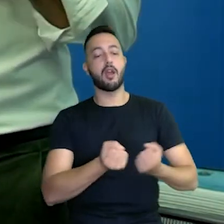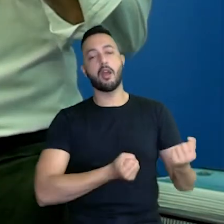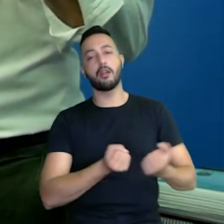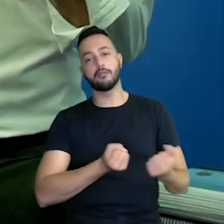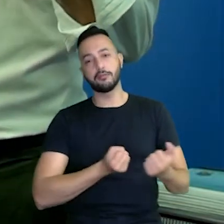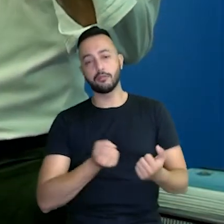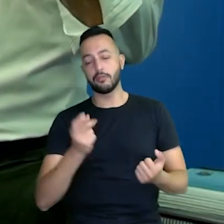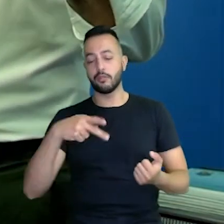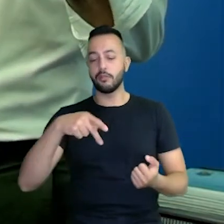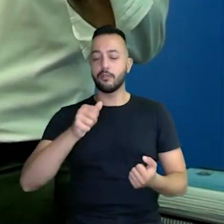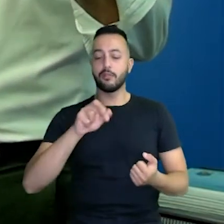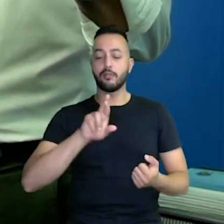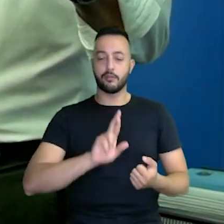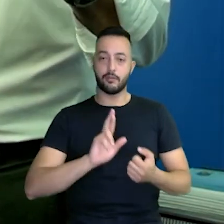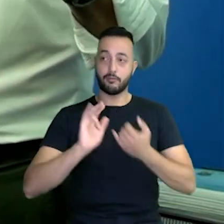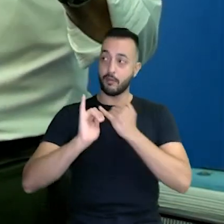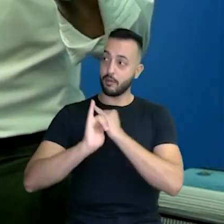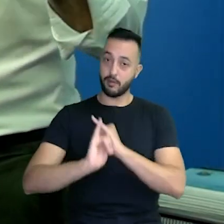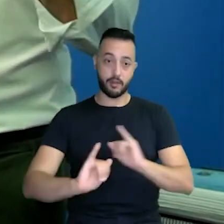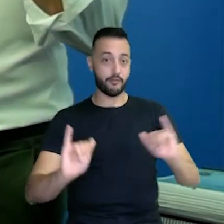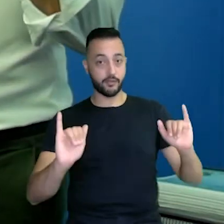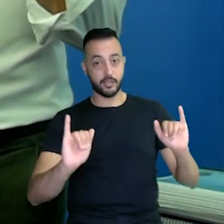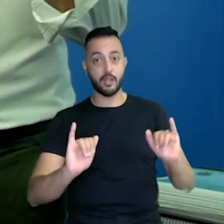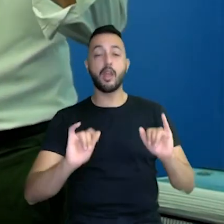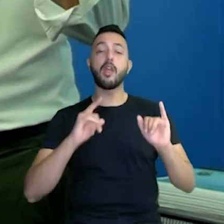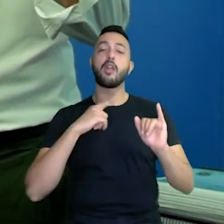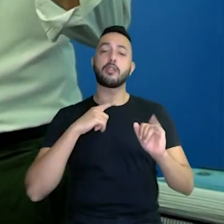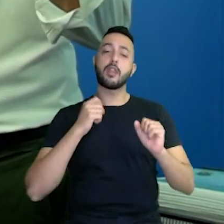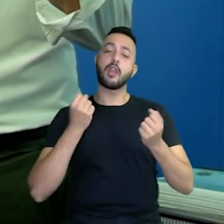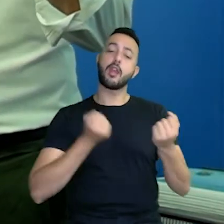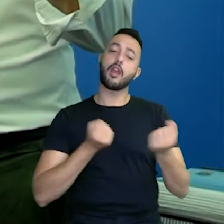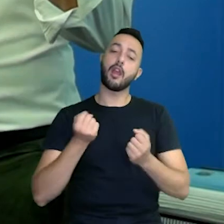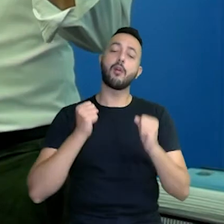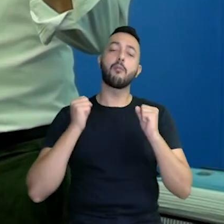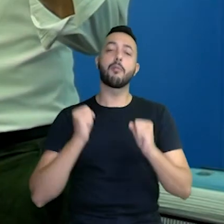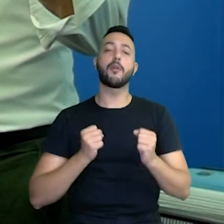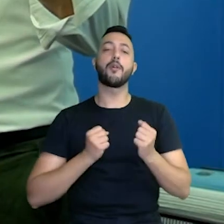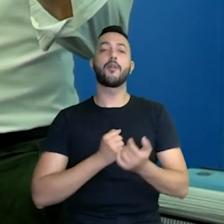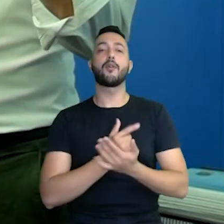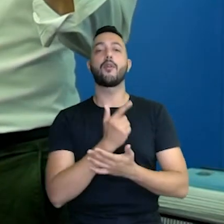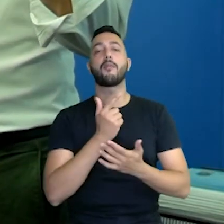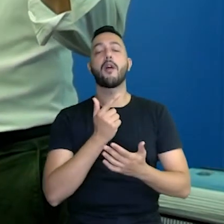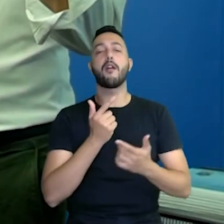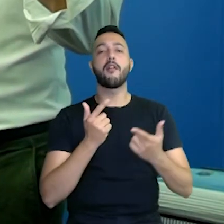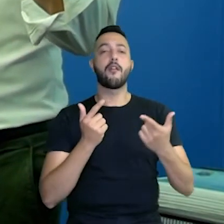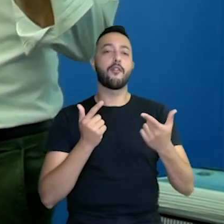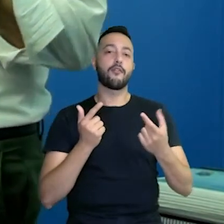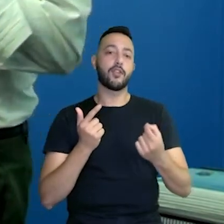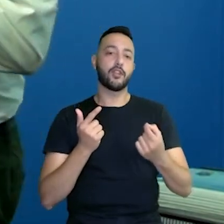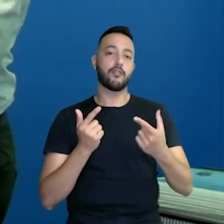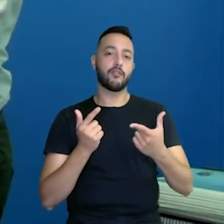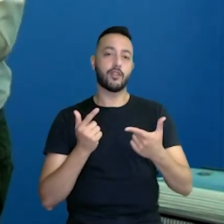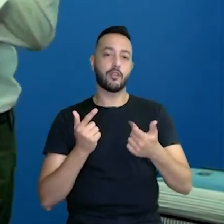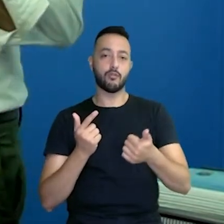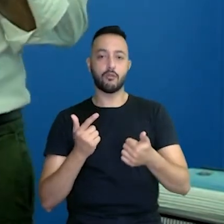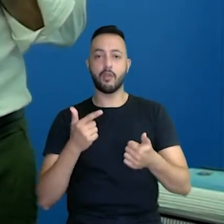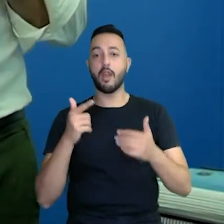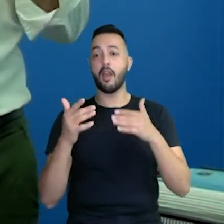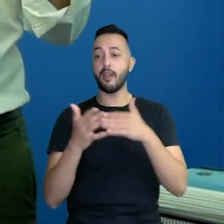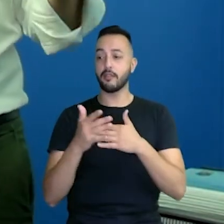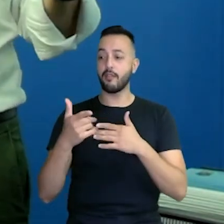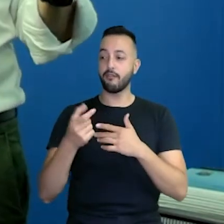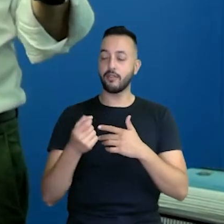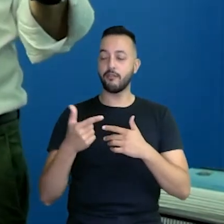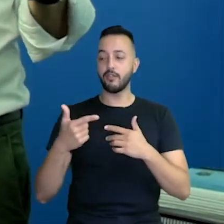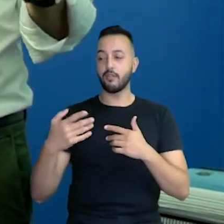o PAH vai anunciar isso para a gente, mas esse veículo pode ser comprado de 2021 a 2024. O PAH 4 é exatamente